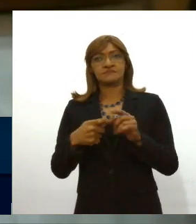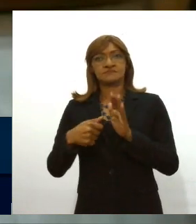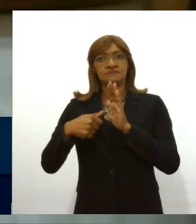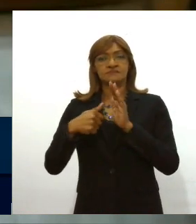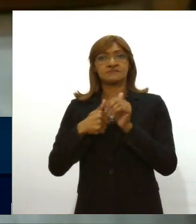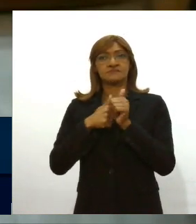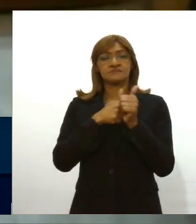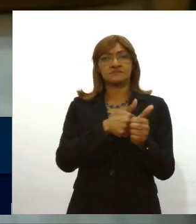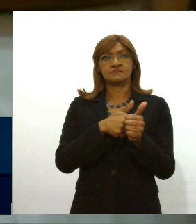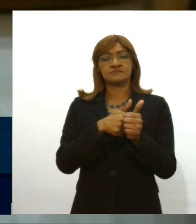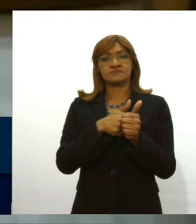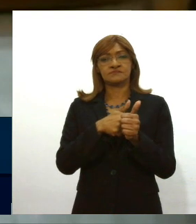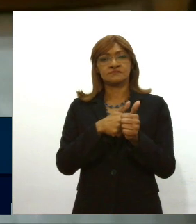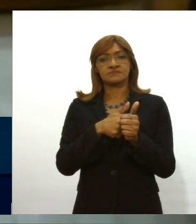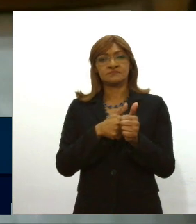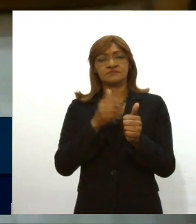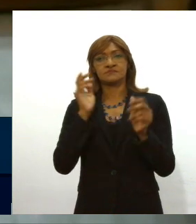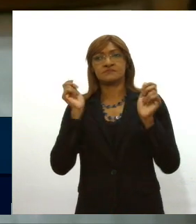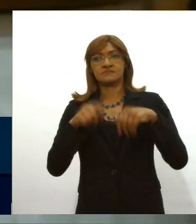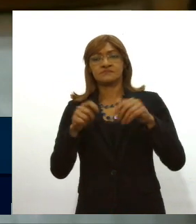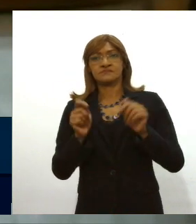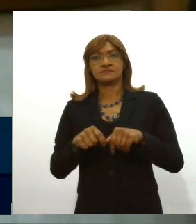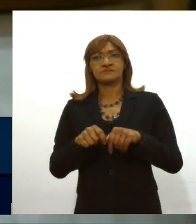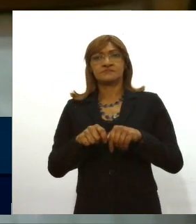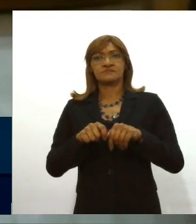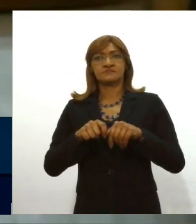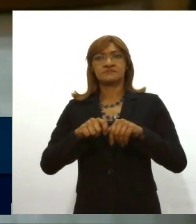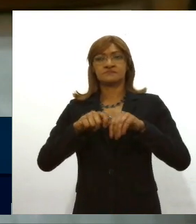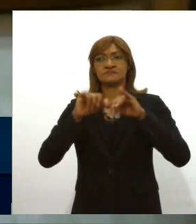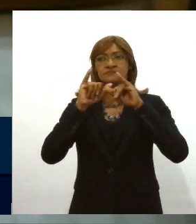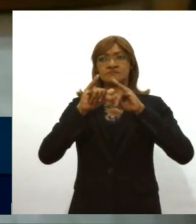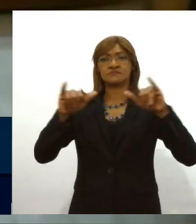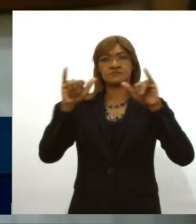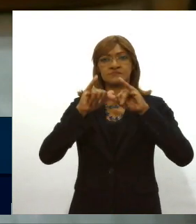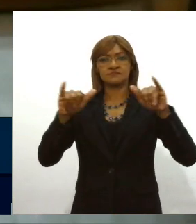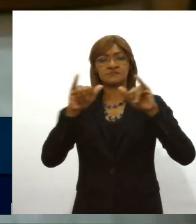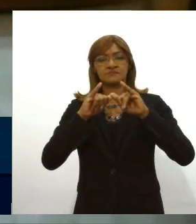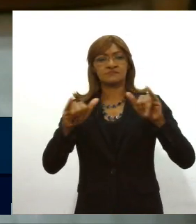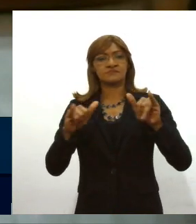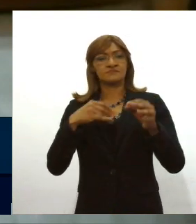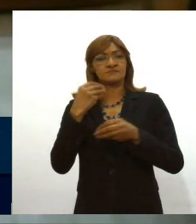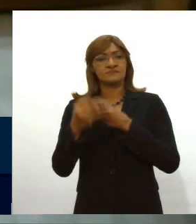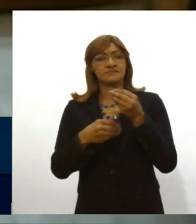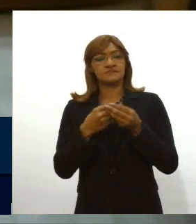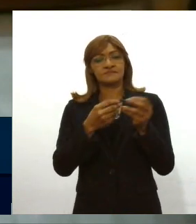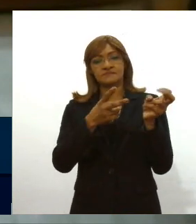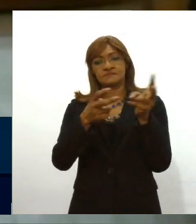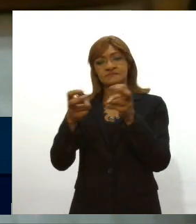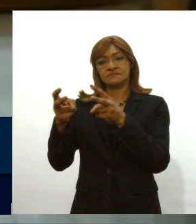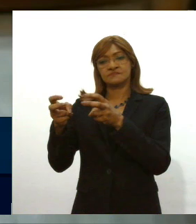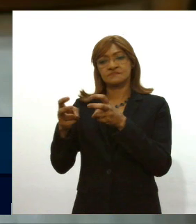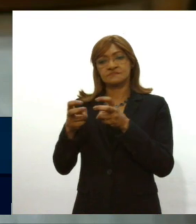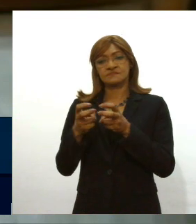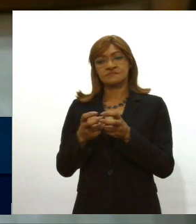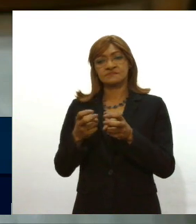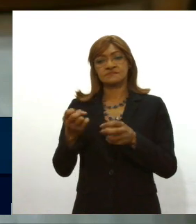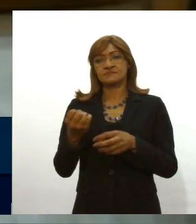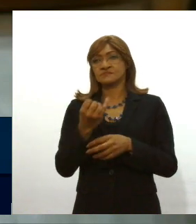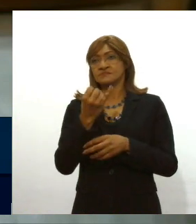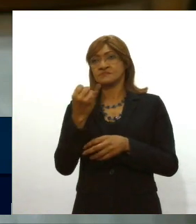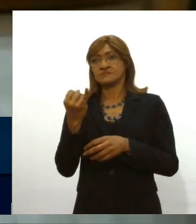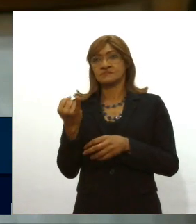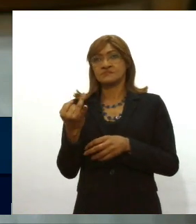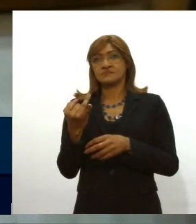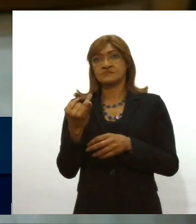tiver denúncias em relação a isso para quem tiver ver essa escalada de preços muito